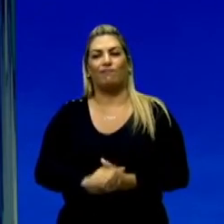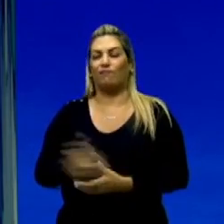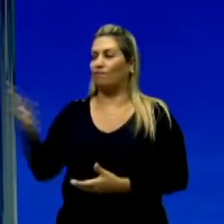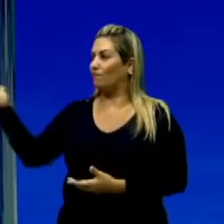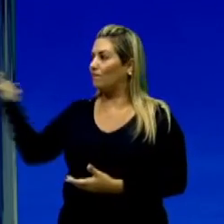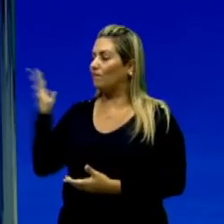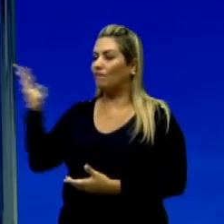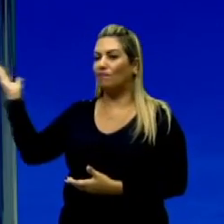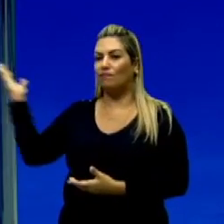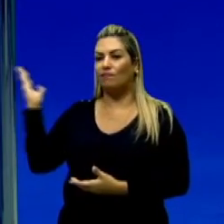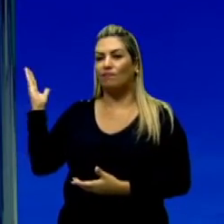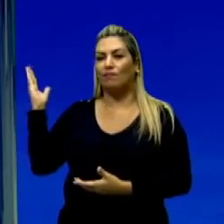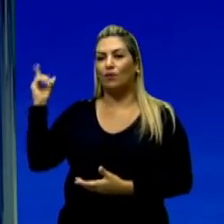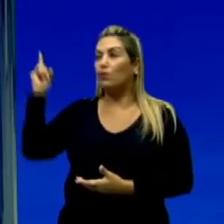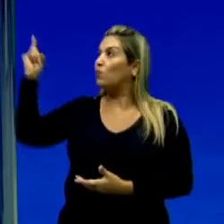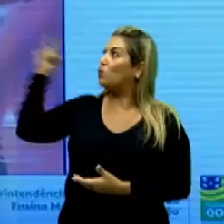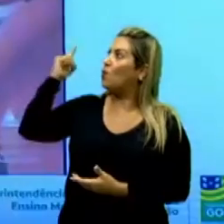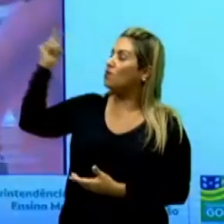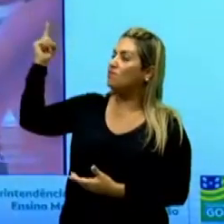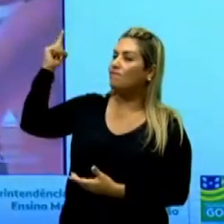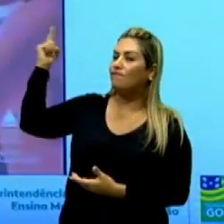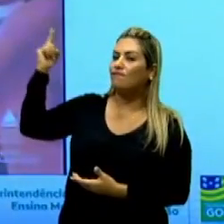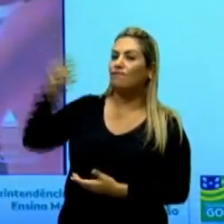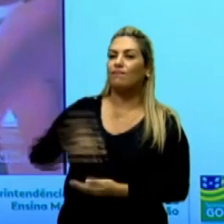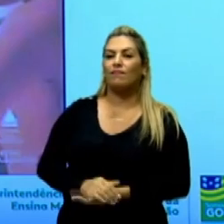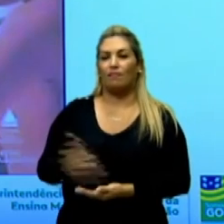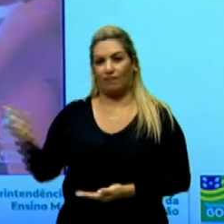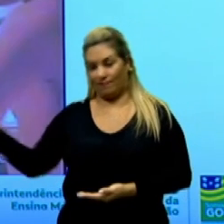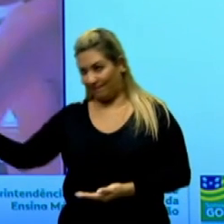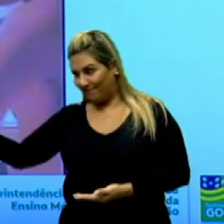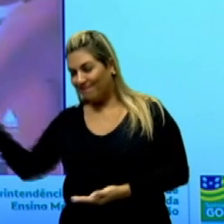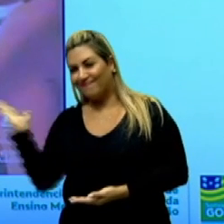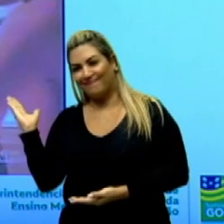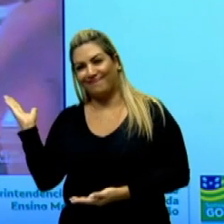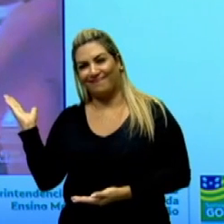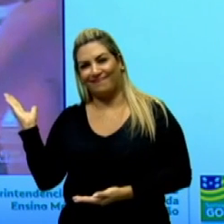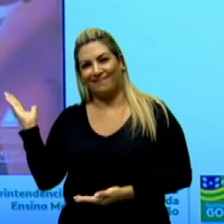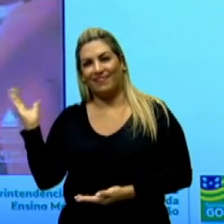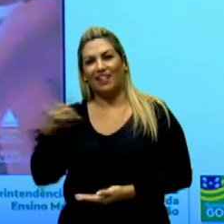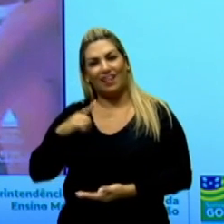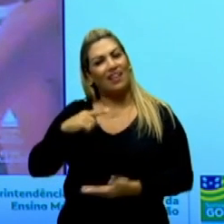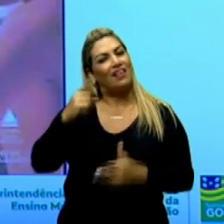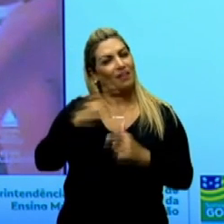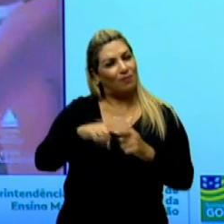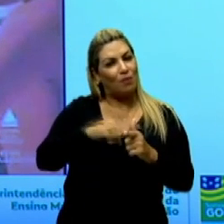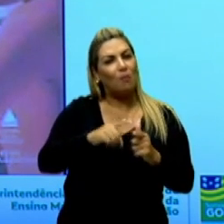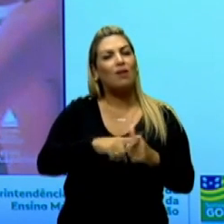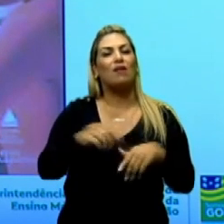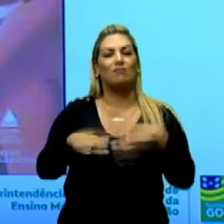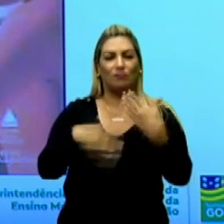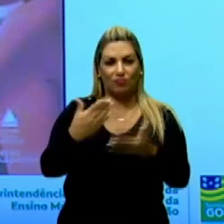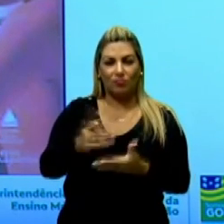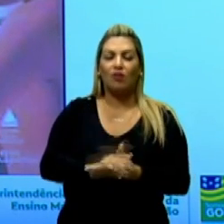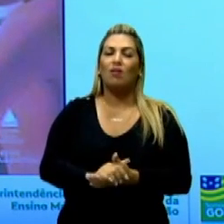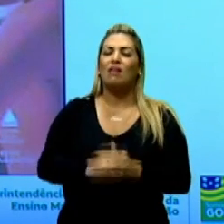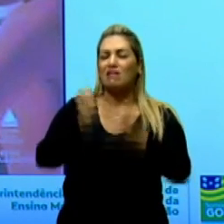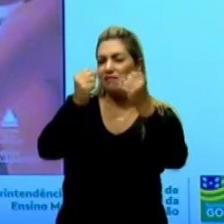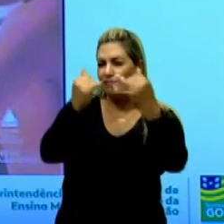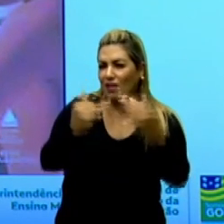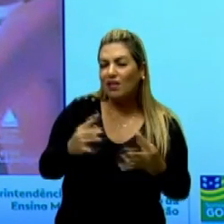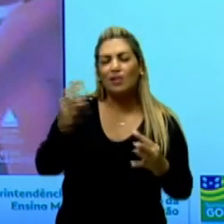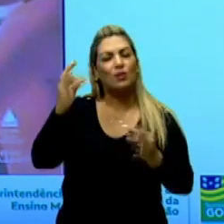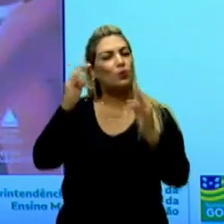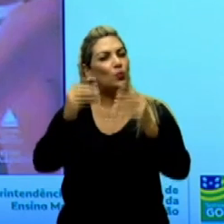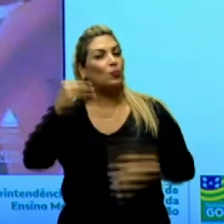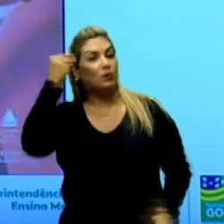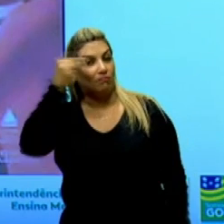temos a segunda obra, Menino do Engenho, ambientada justamente nesse cenário em que o Carlinhos, depois de adulto, ele conta toda a sua experiência